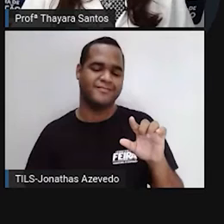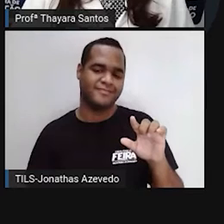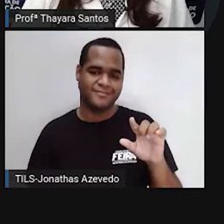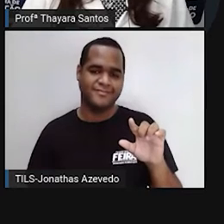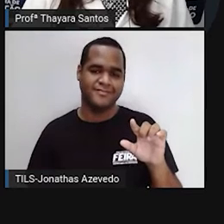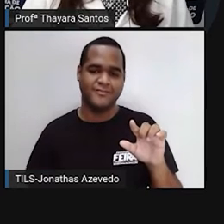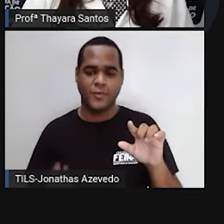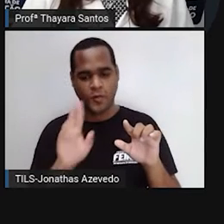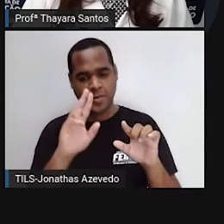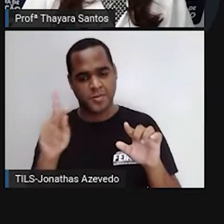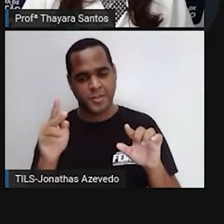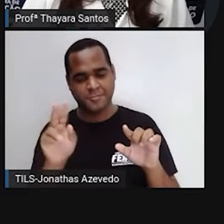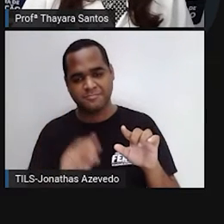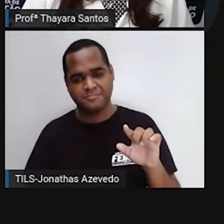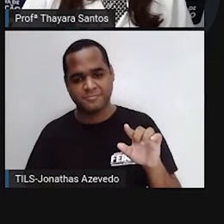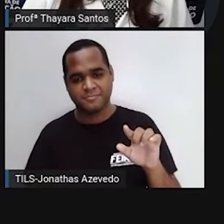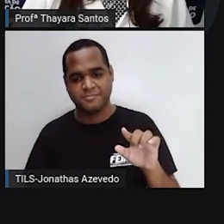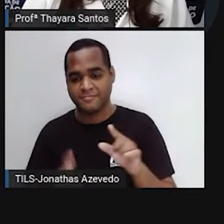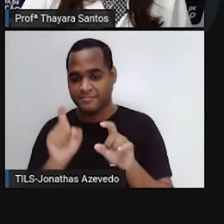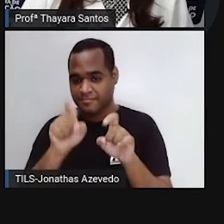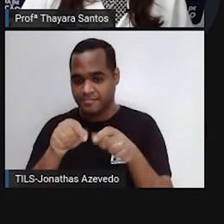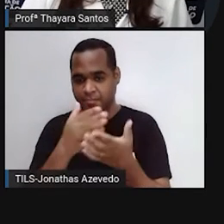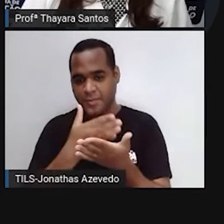coloquei aqui no meu, cliquem em começar.